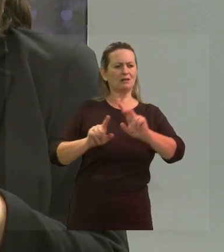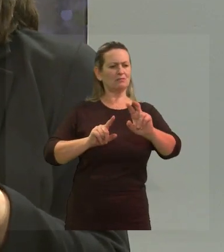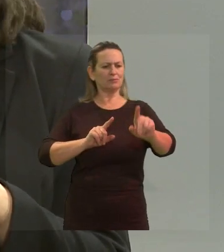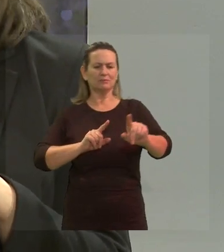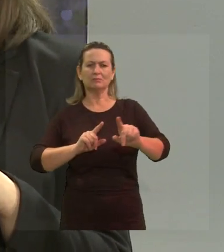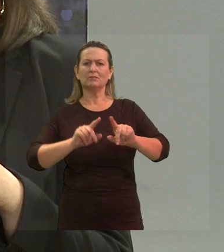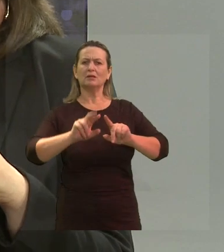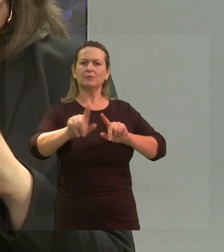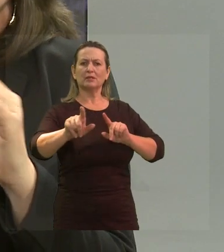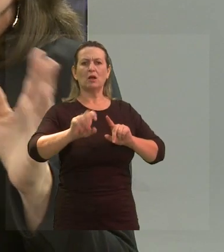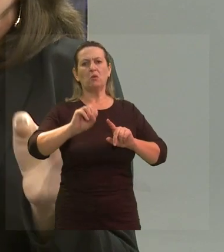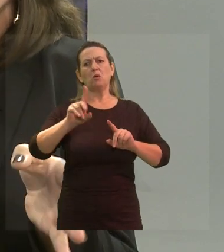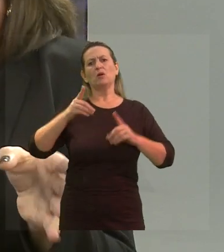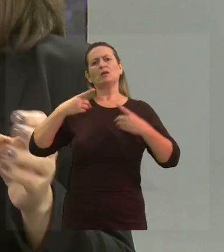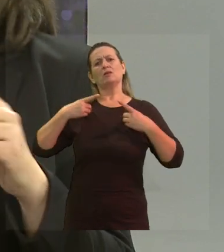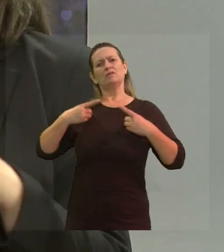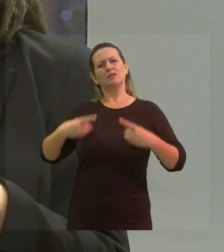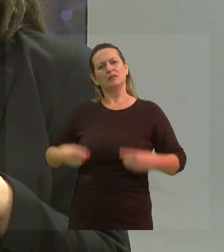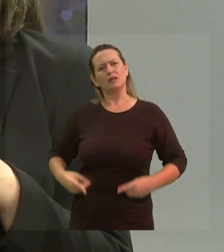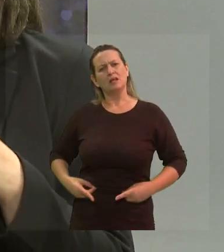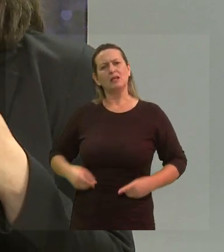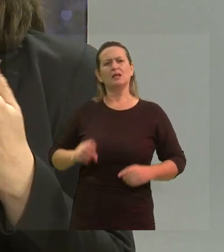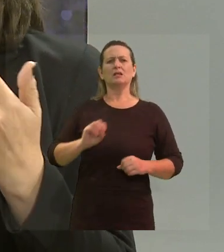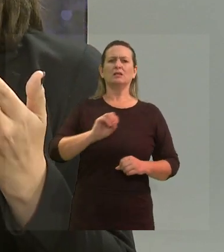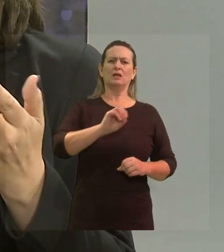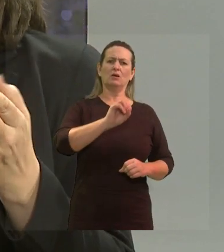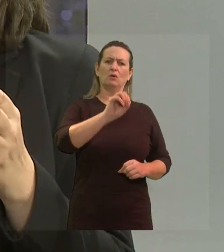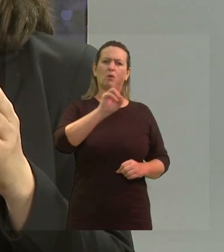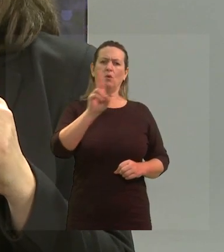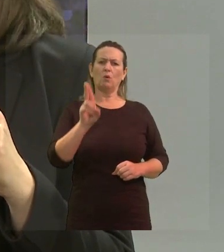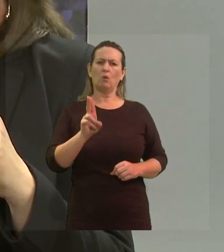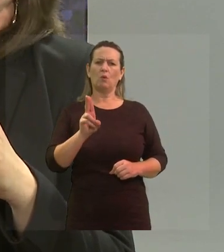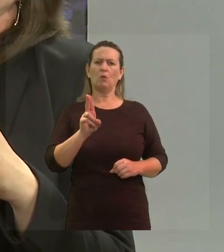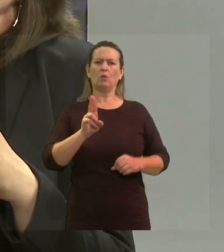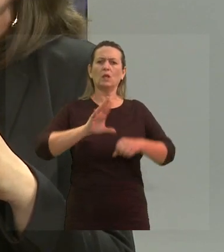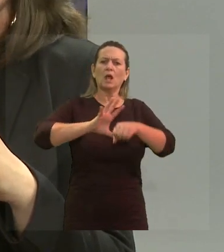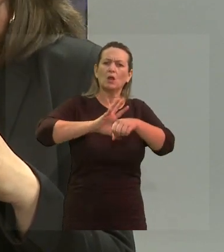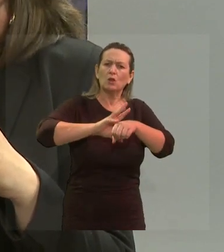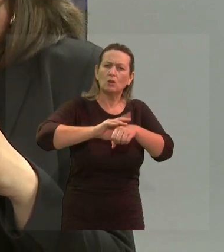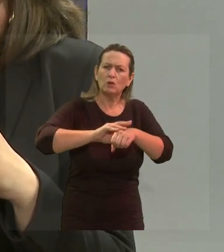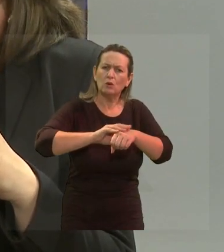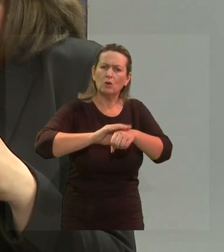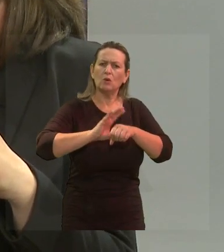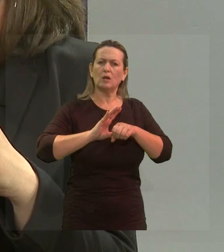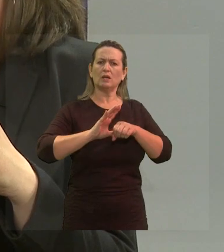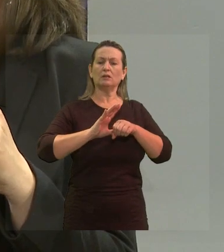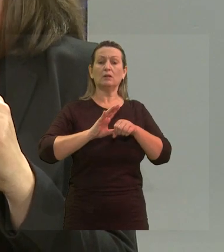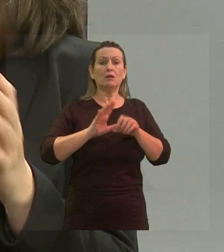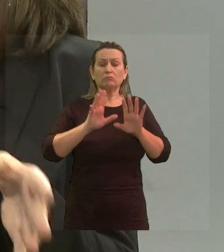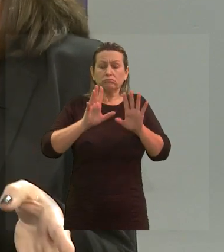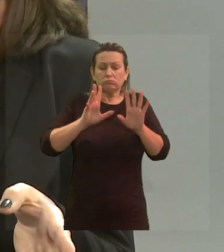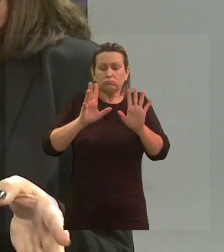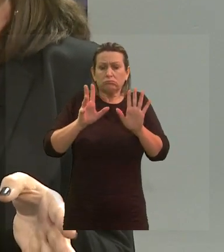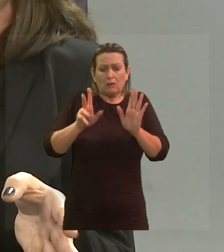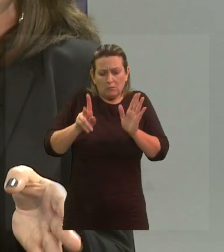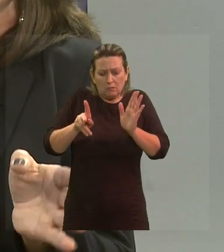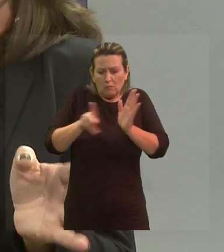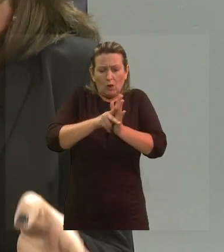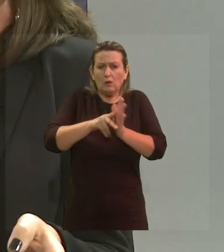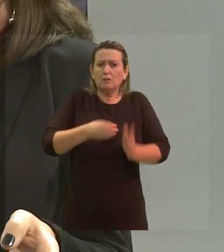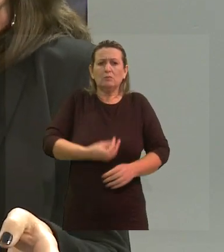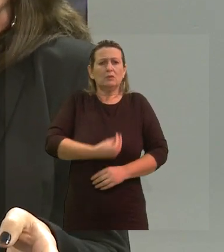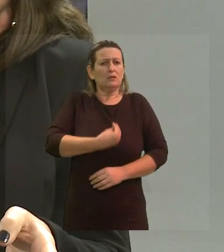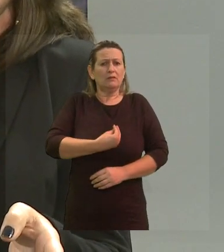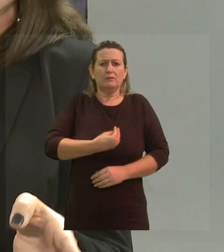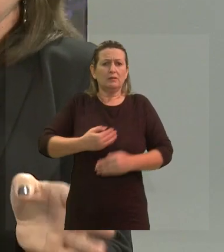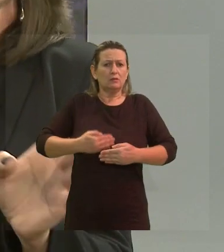por exemplo, uma deficiência, ou se você está, por exemplo, tem uma doença, uma coisa assim, isso faz parte, é um